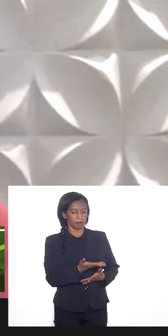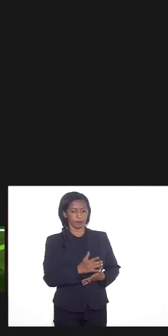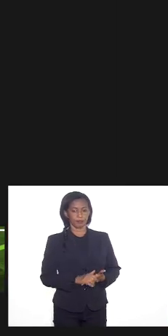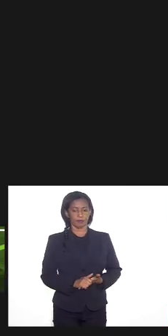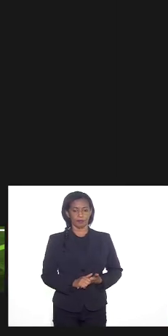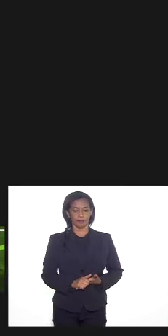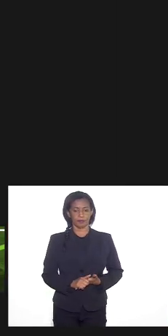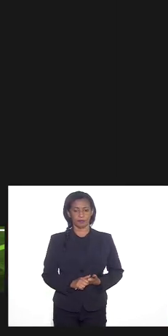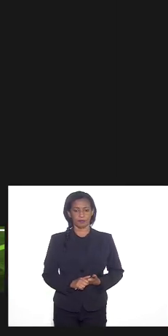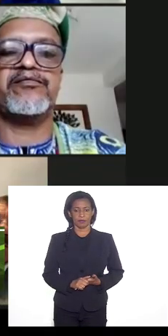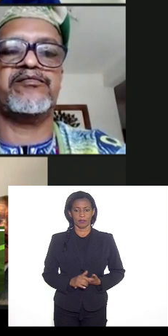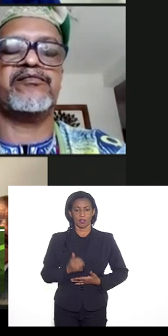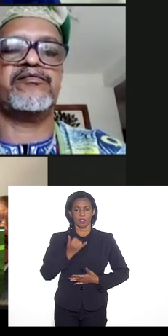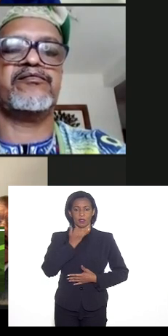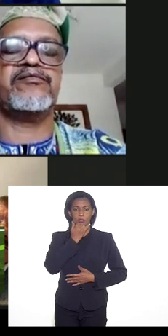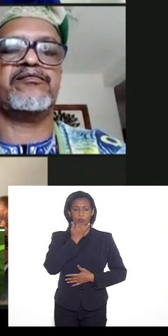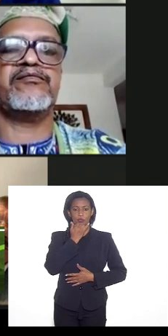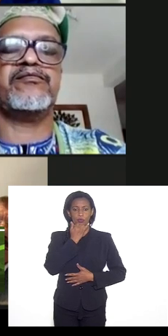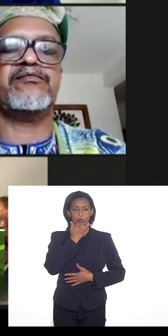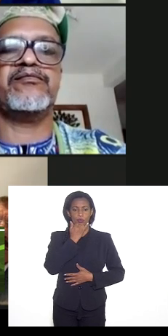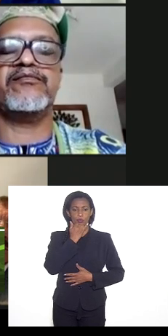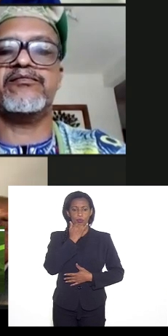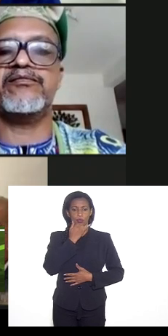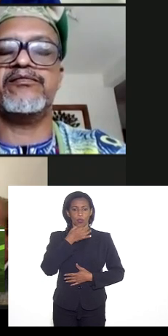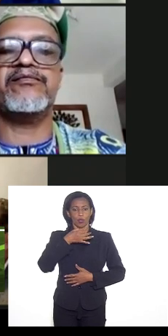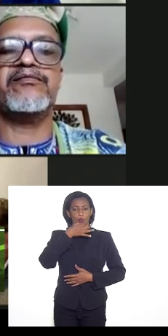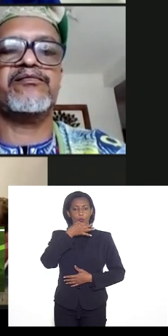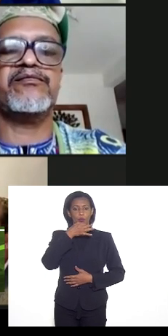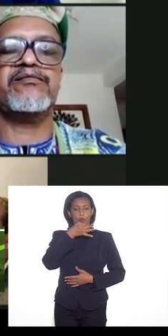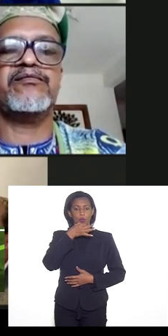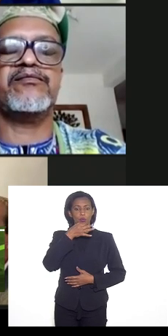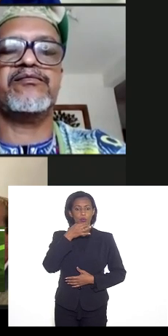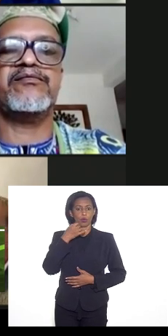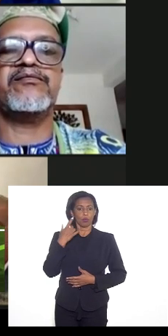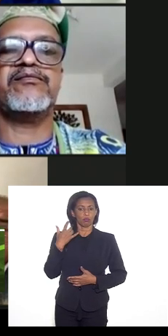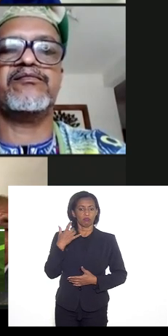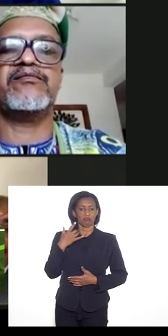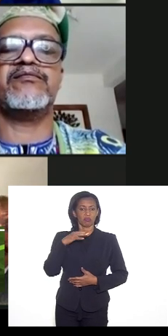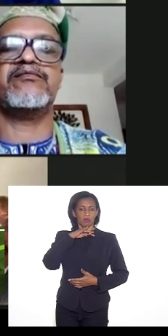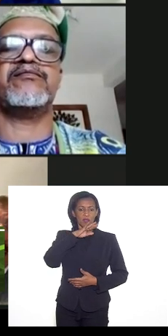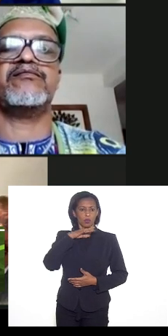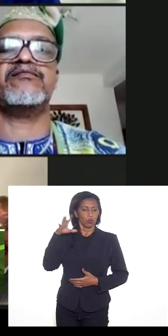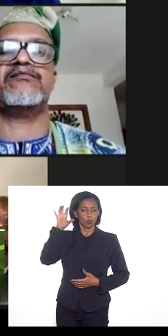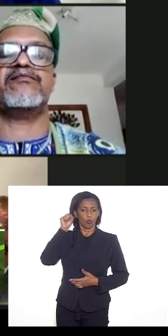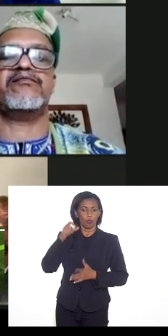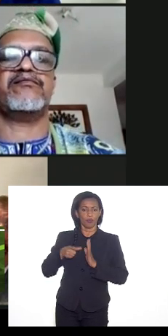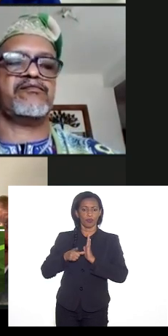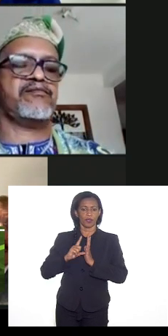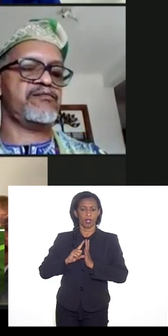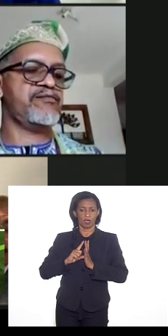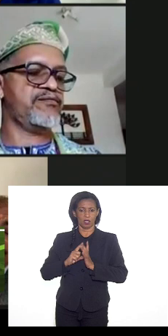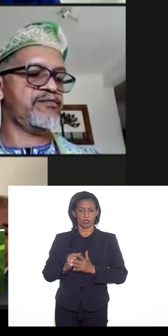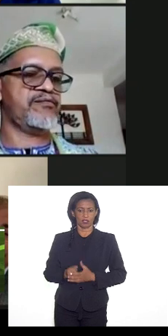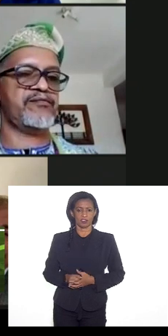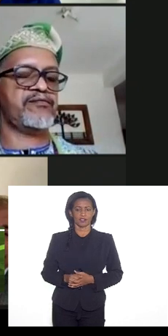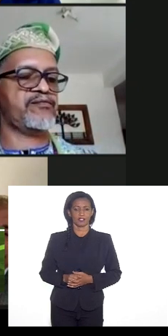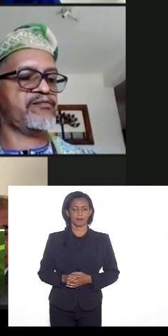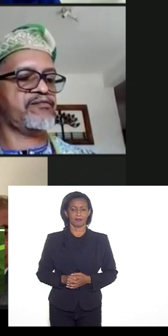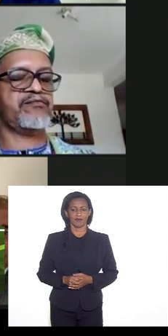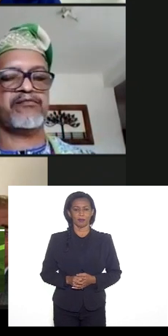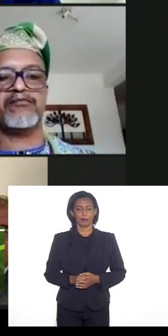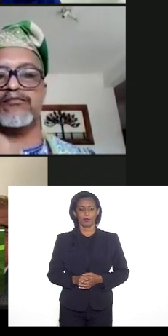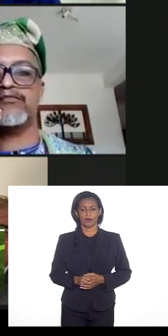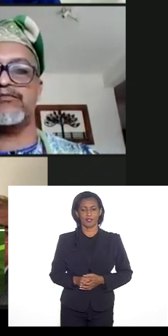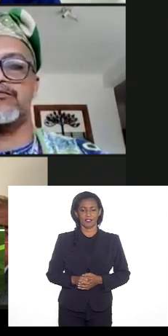que desculpa só o meu áudio travou eu não ouvi o que a senhora falou antes não vamos voltar não há problema